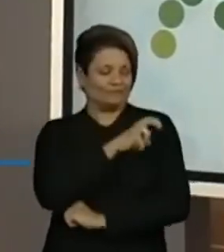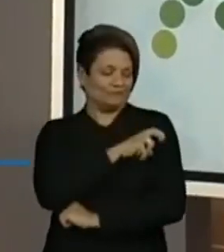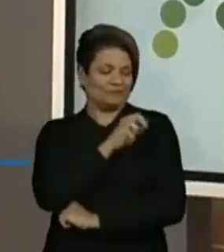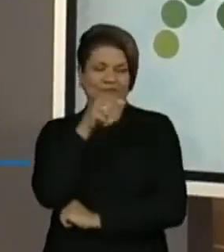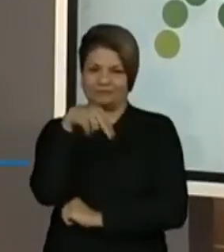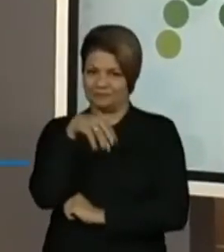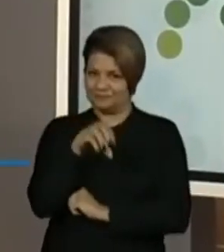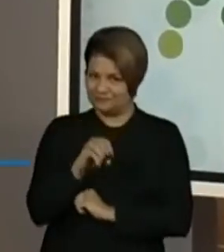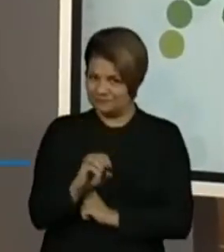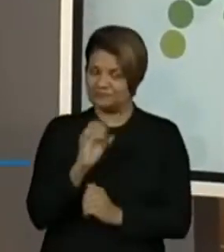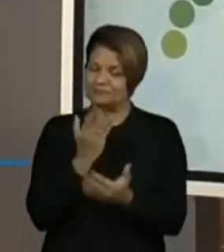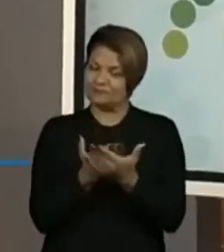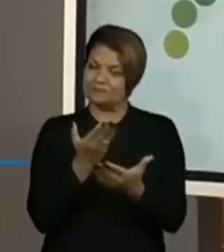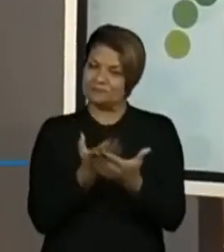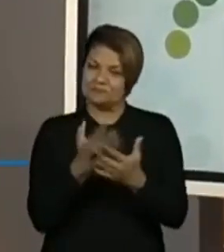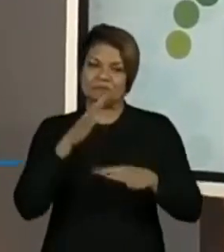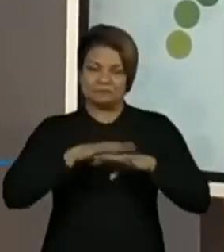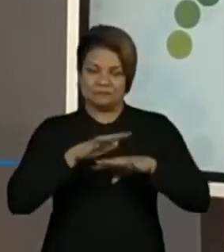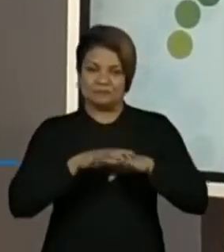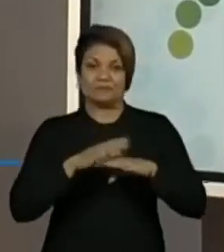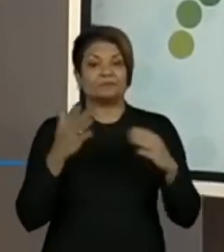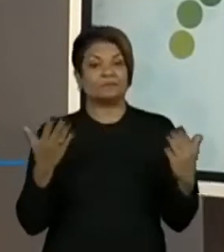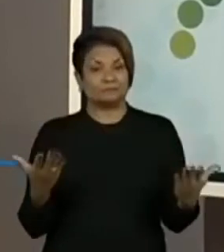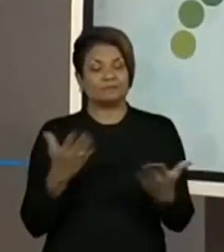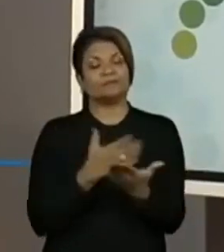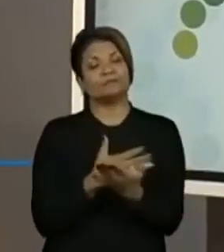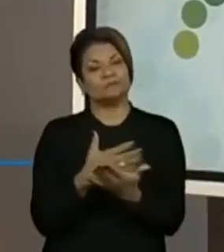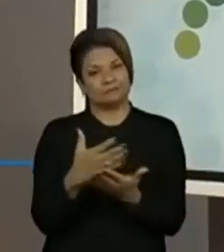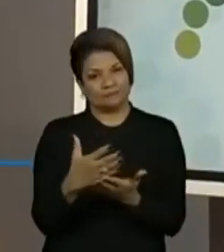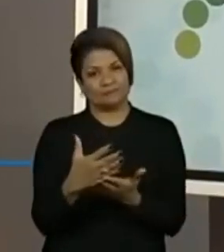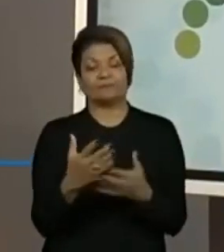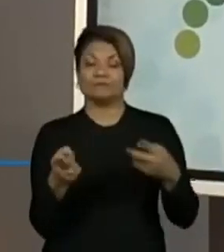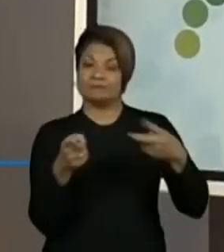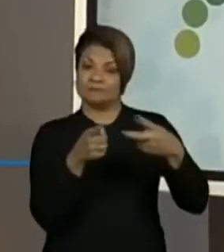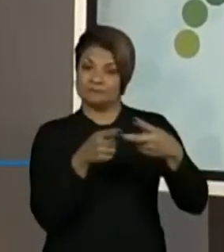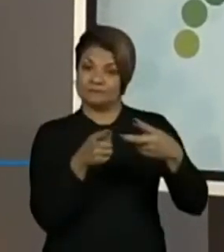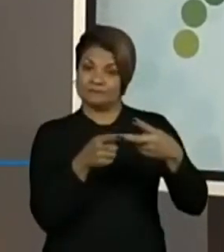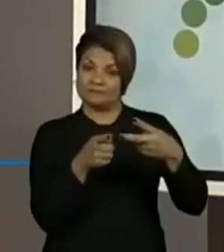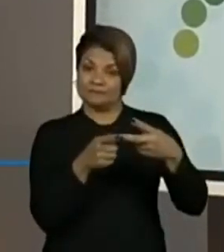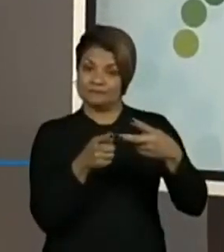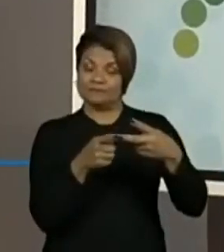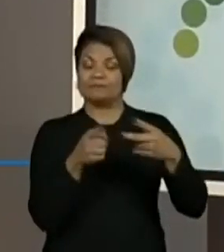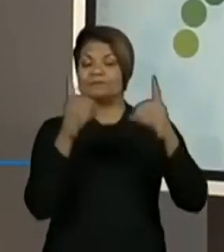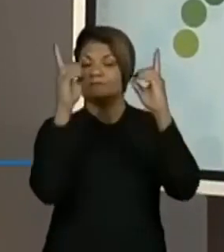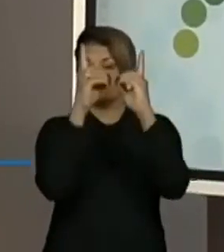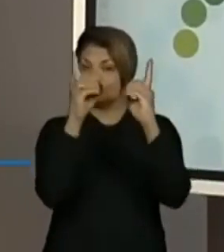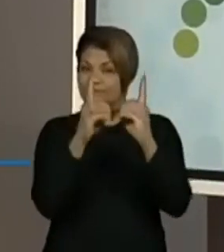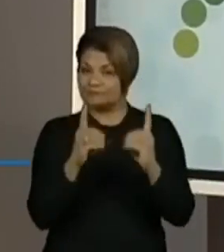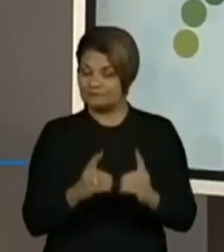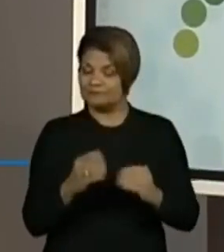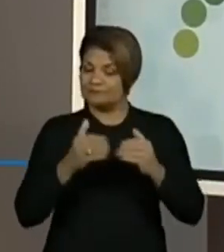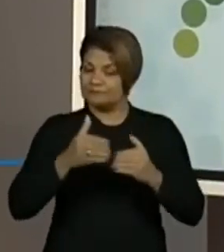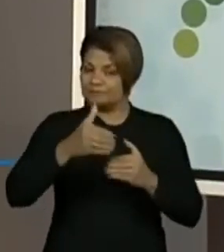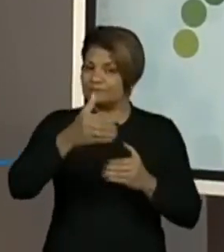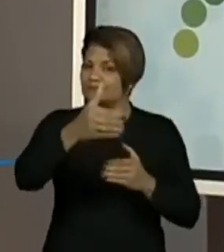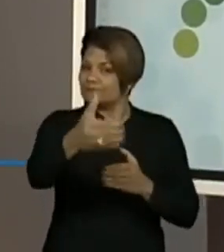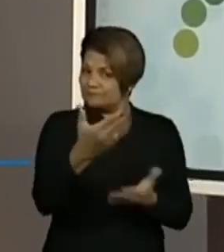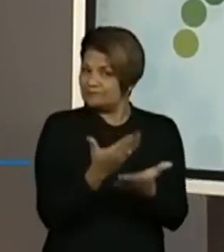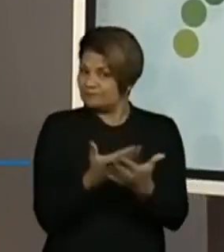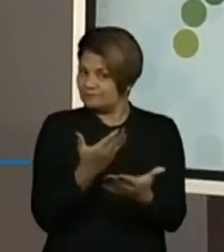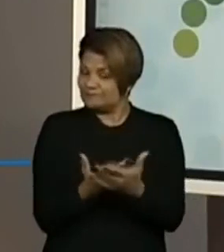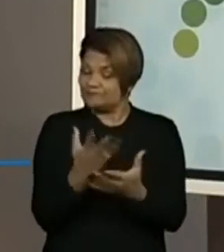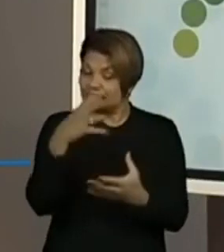de matemática, então, dando início à nossa segunda sequência didática do material do Aprender